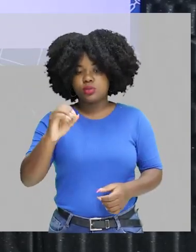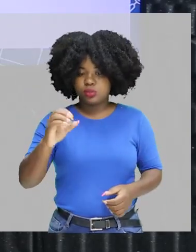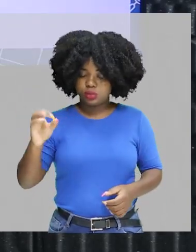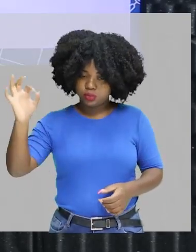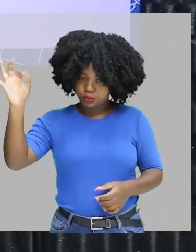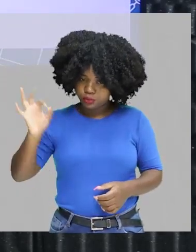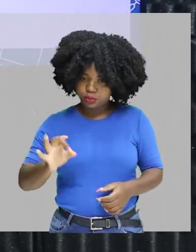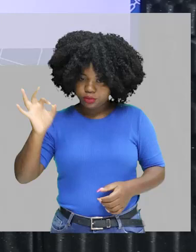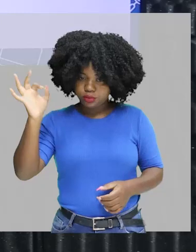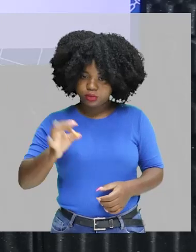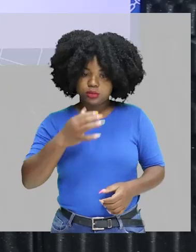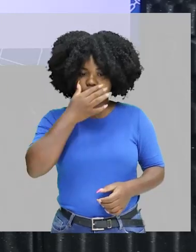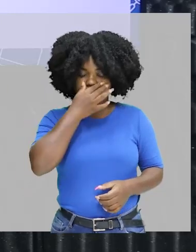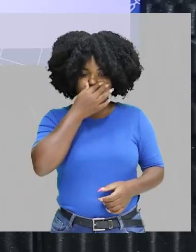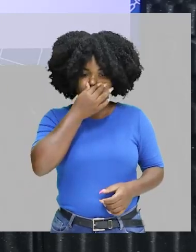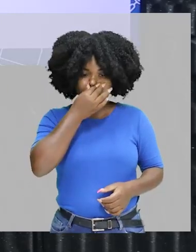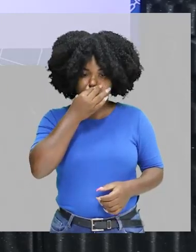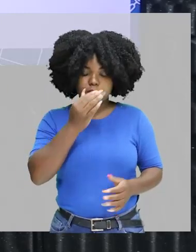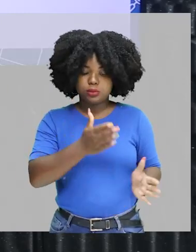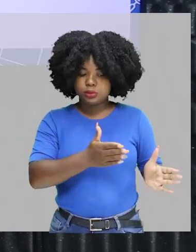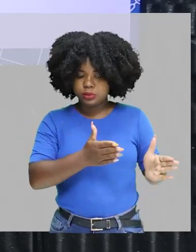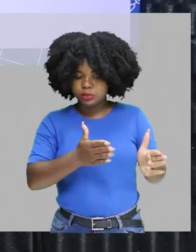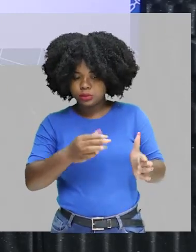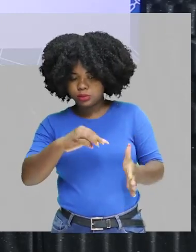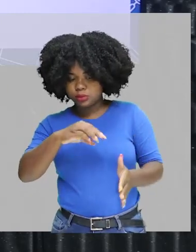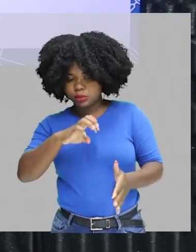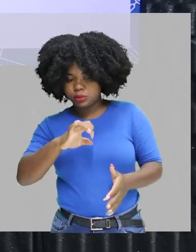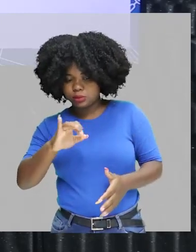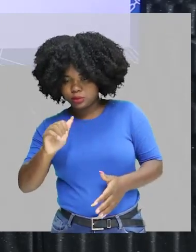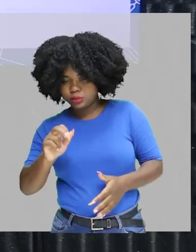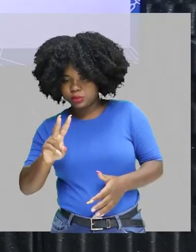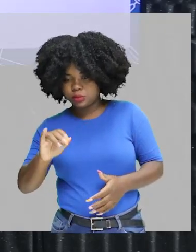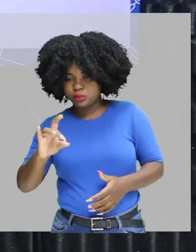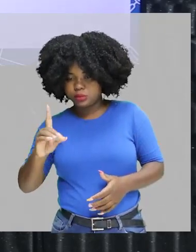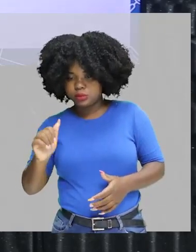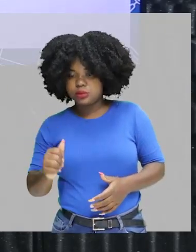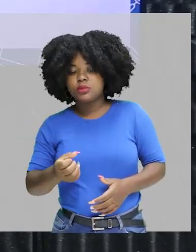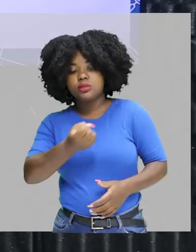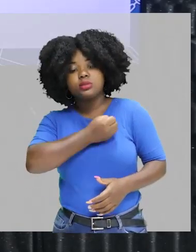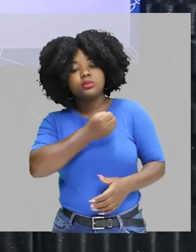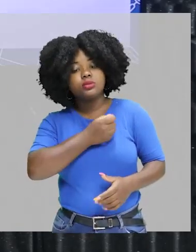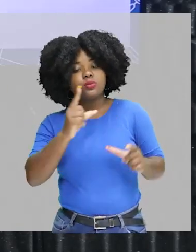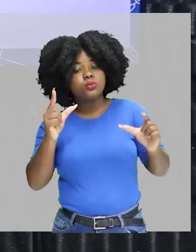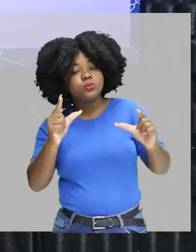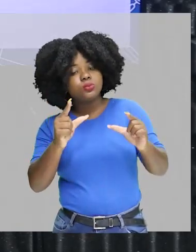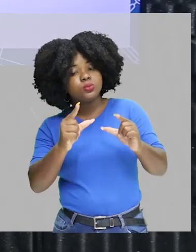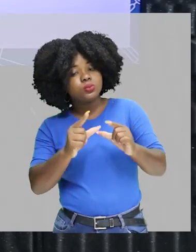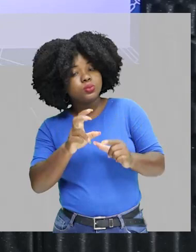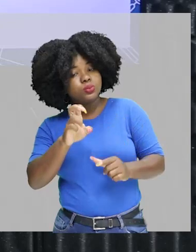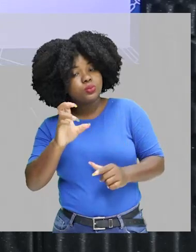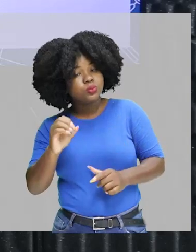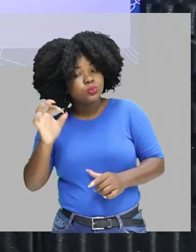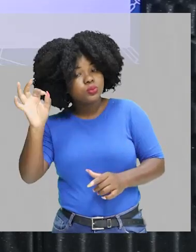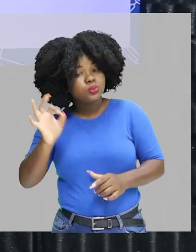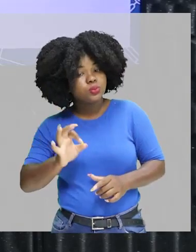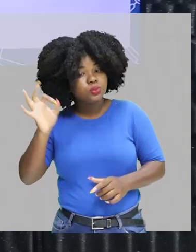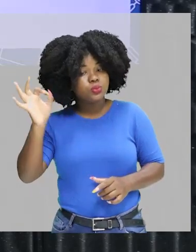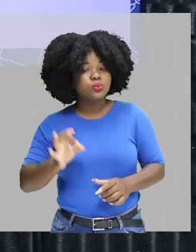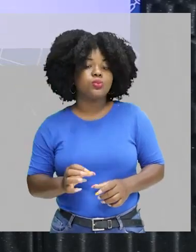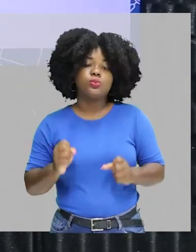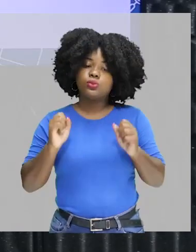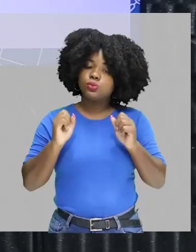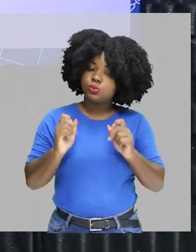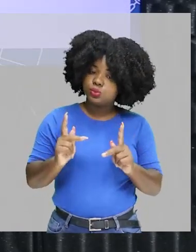certo? E após um período de meia-vida, esse valor foi reduzido para 50%,